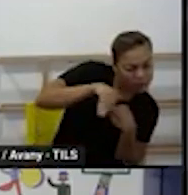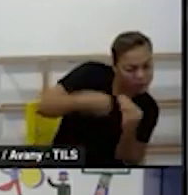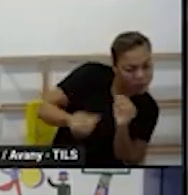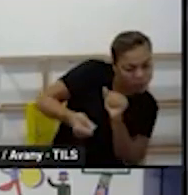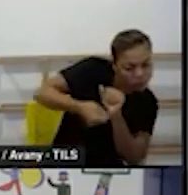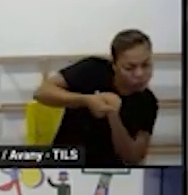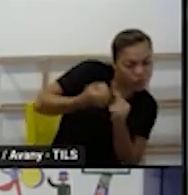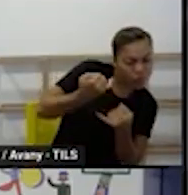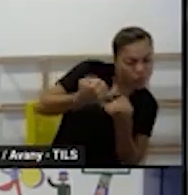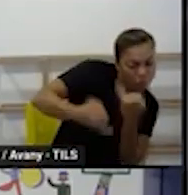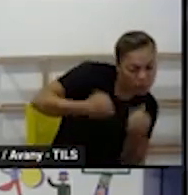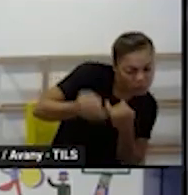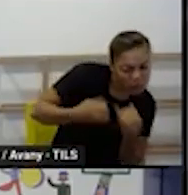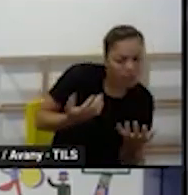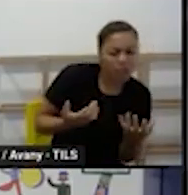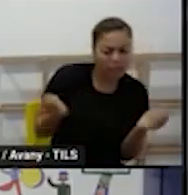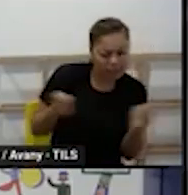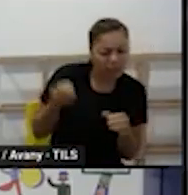ok?